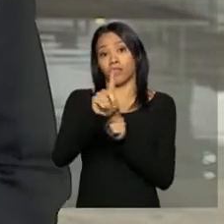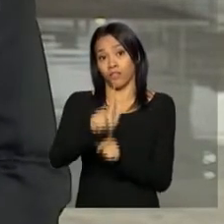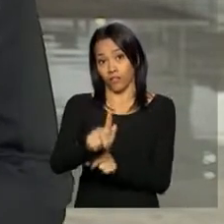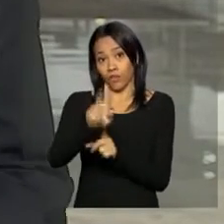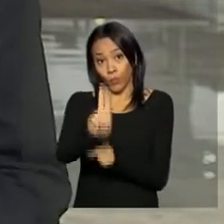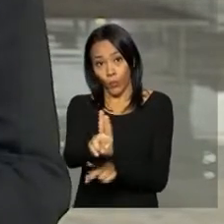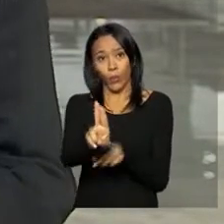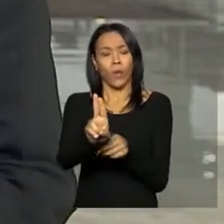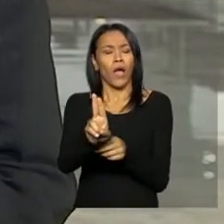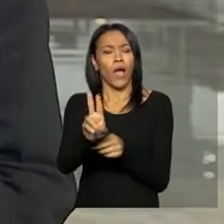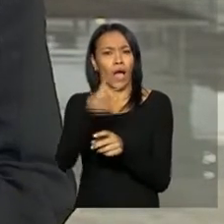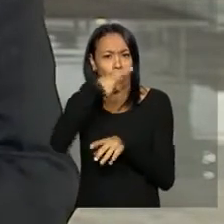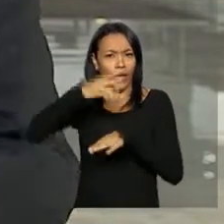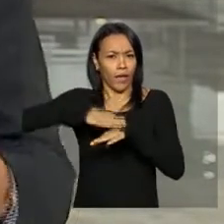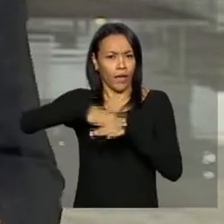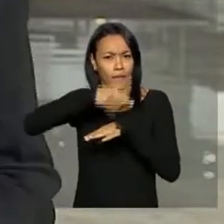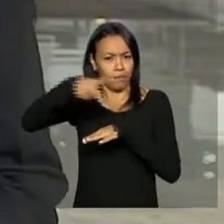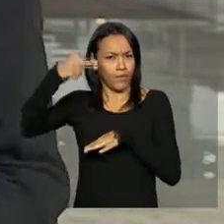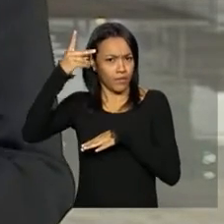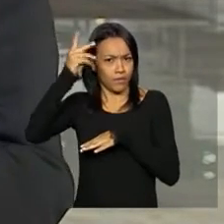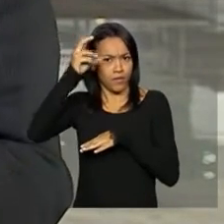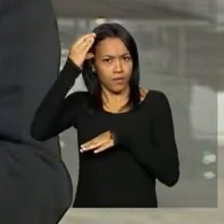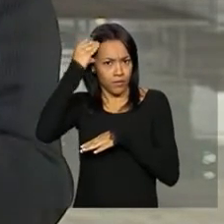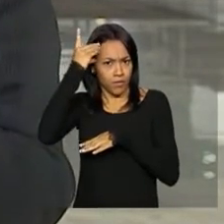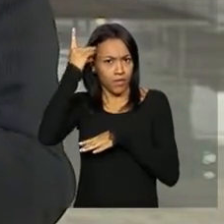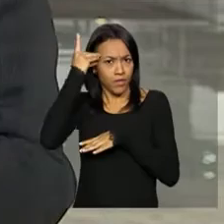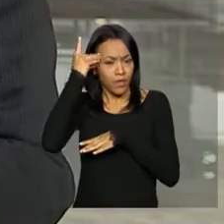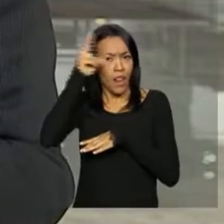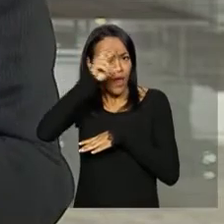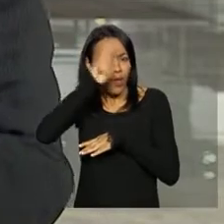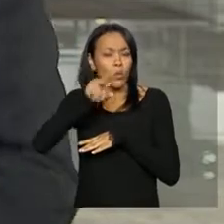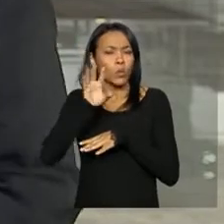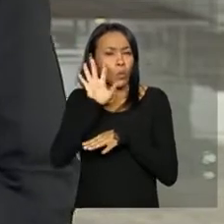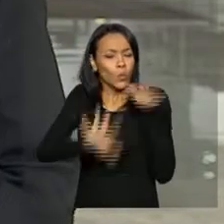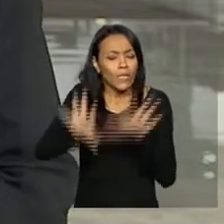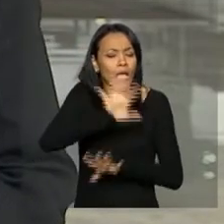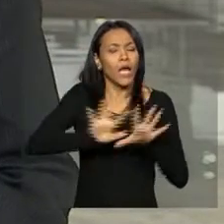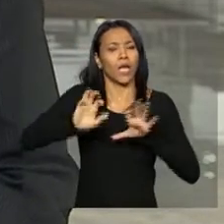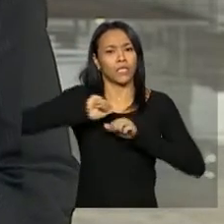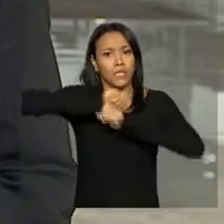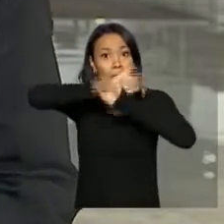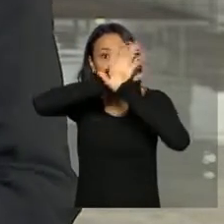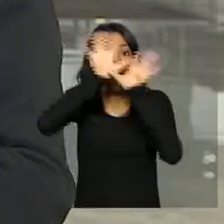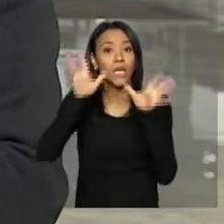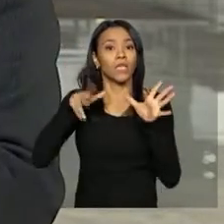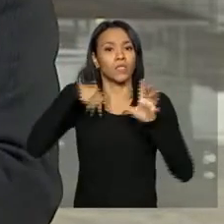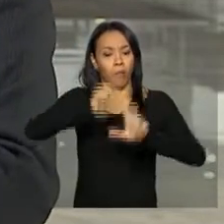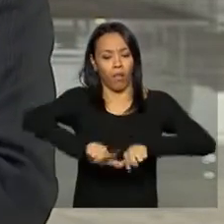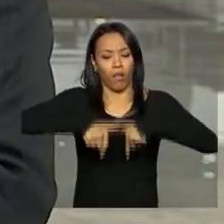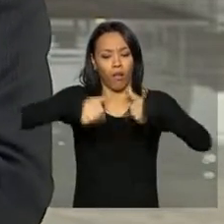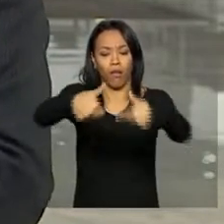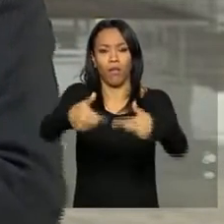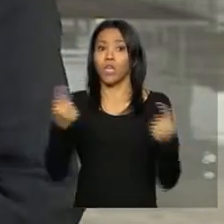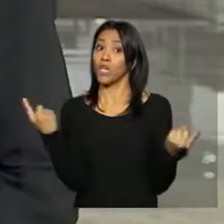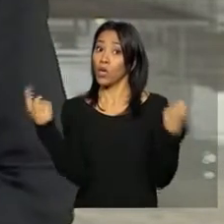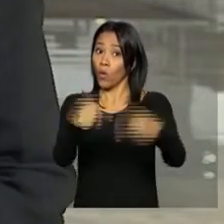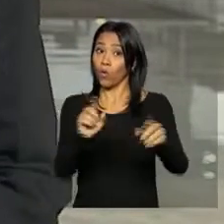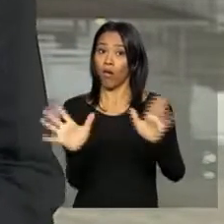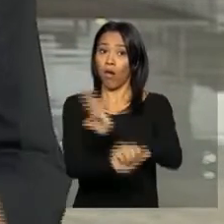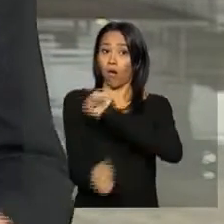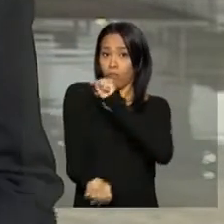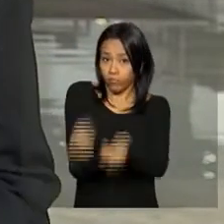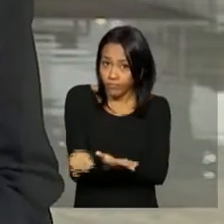Dilma Rousseff lembrou o papel do órgão de zelar pela transparência, pelo cumprimento das normas e pelo combate à